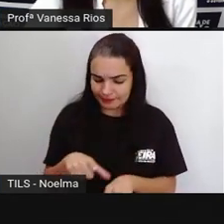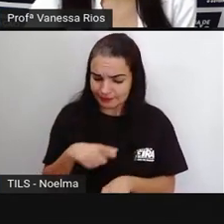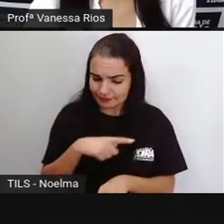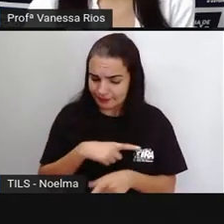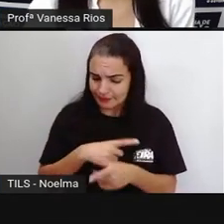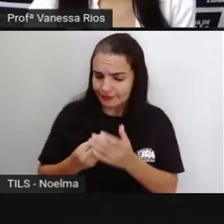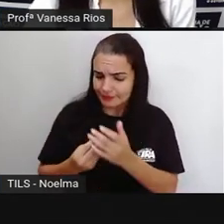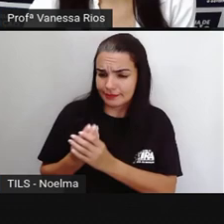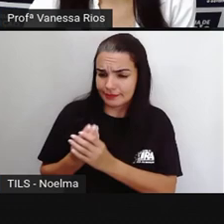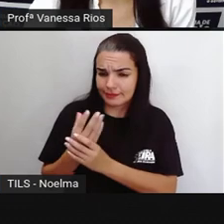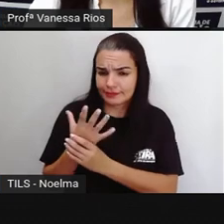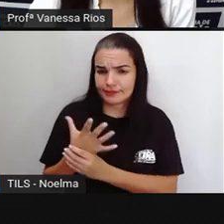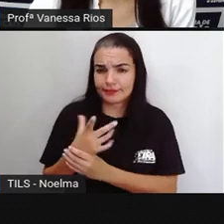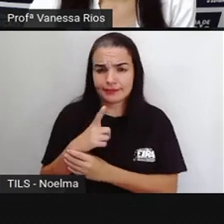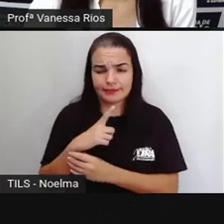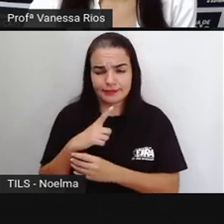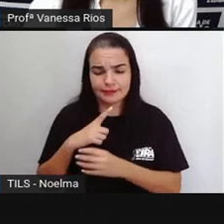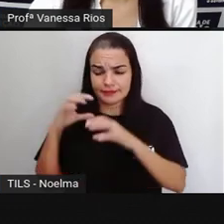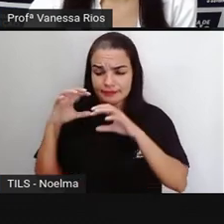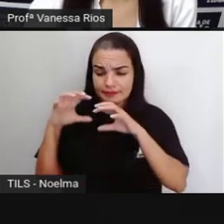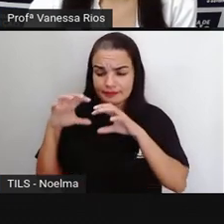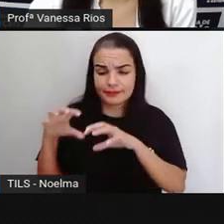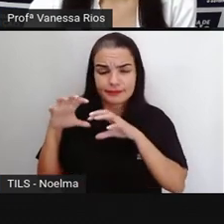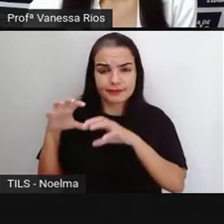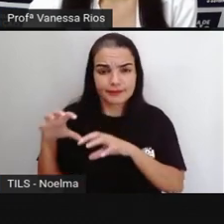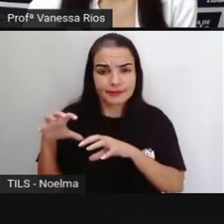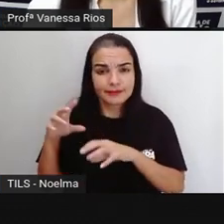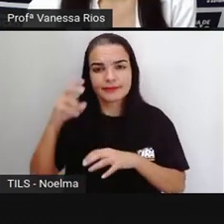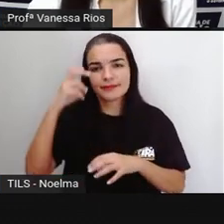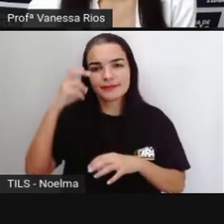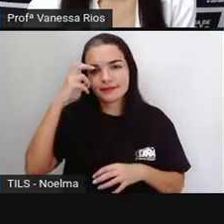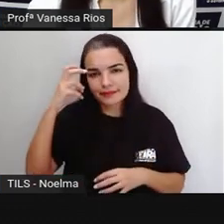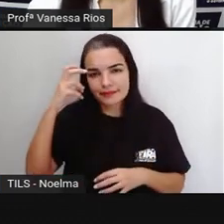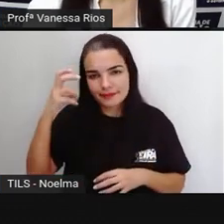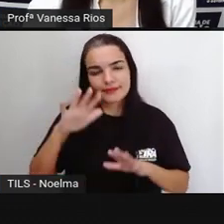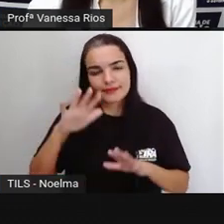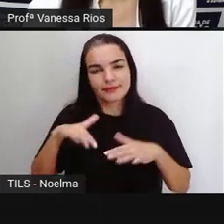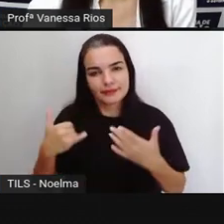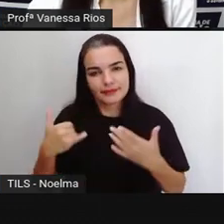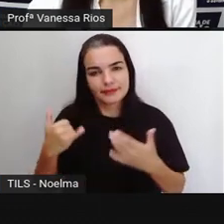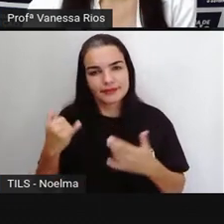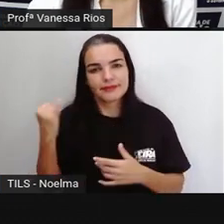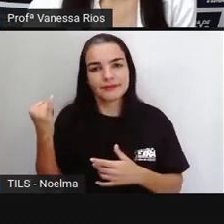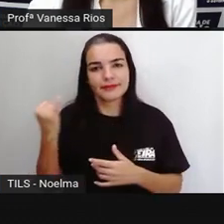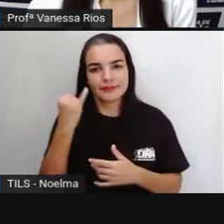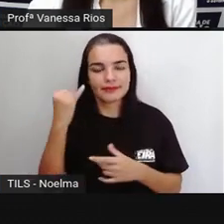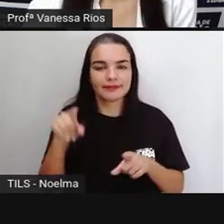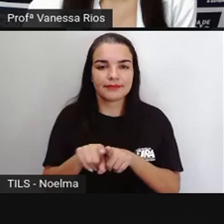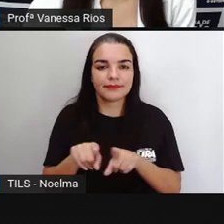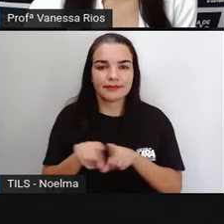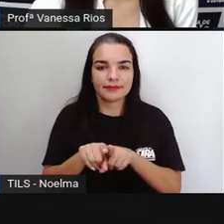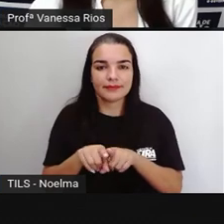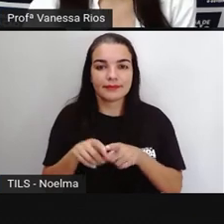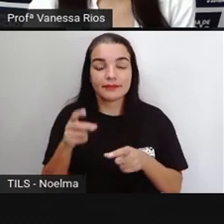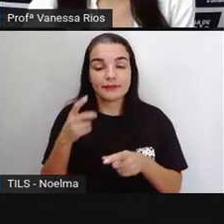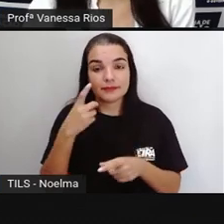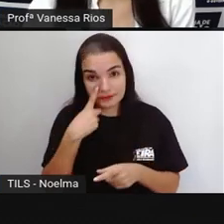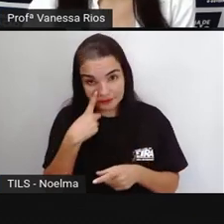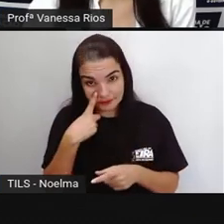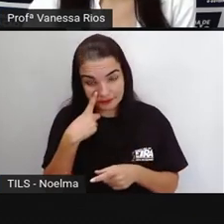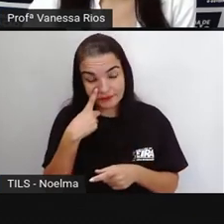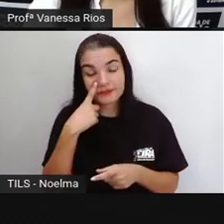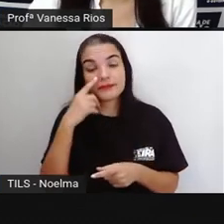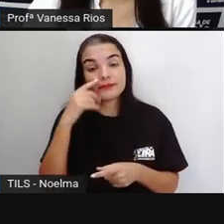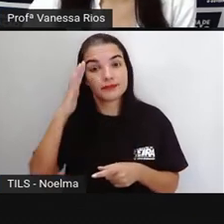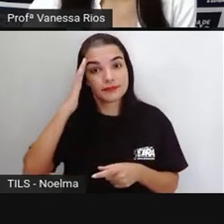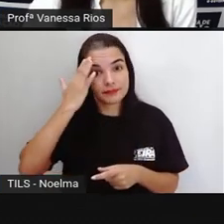também recebem influências culturais. E aí é importante a gente observar, reconhecer,